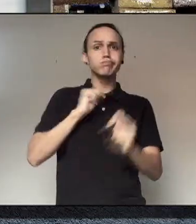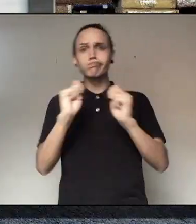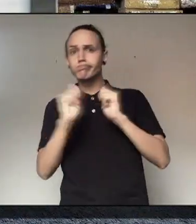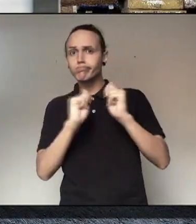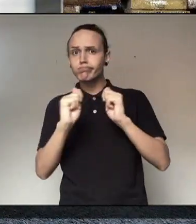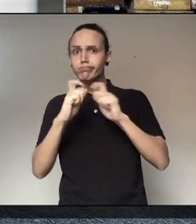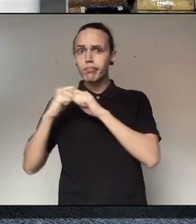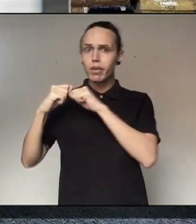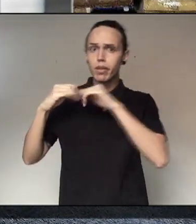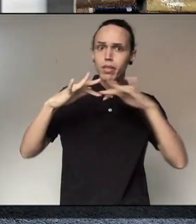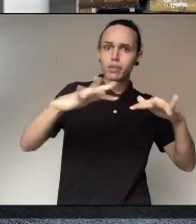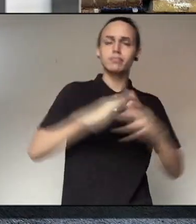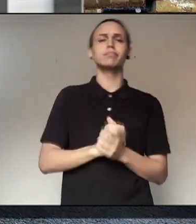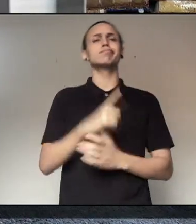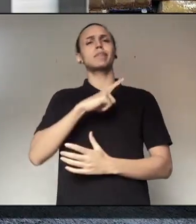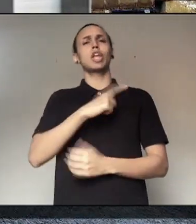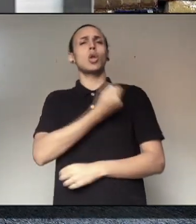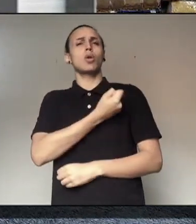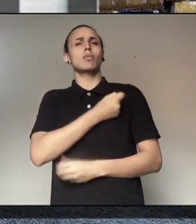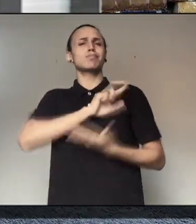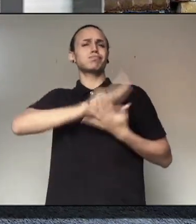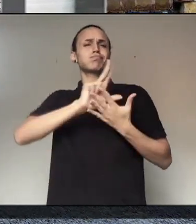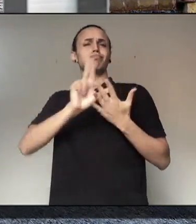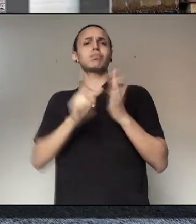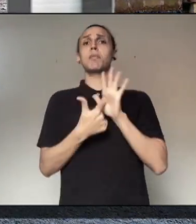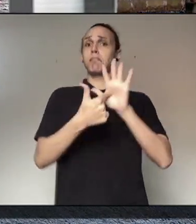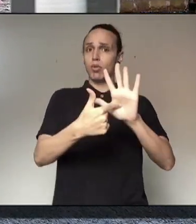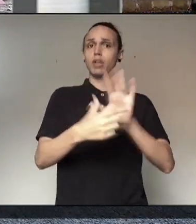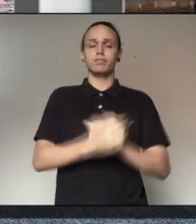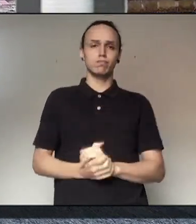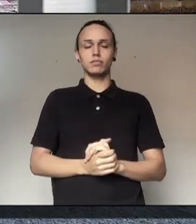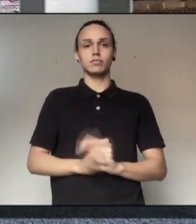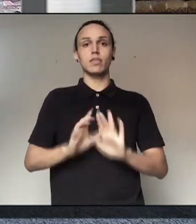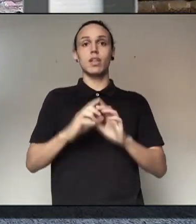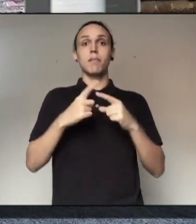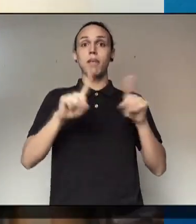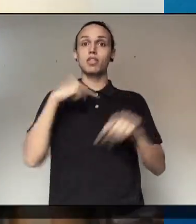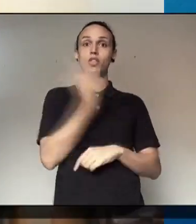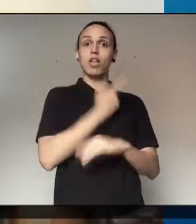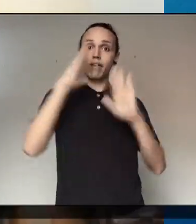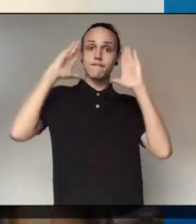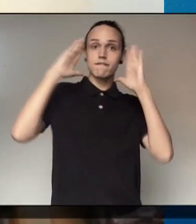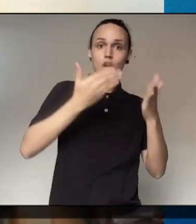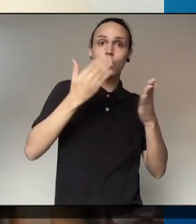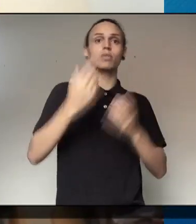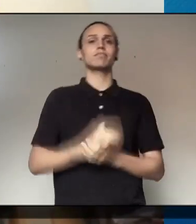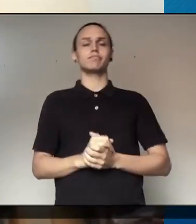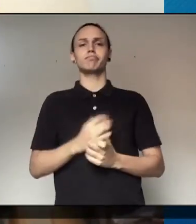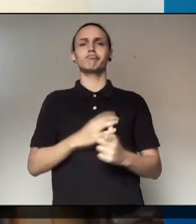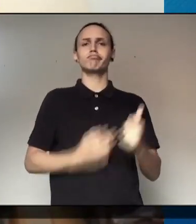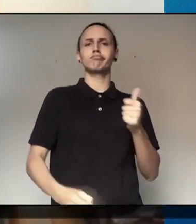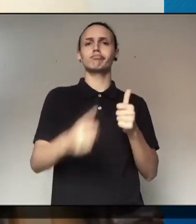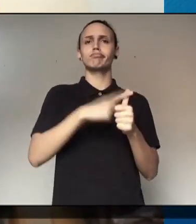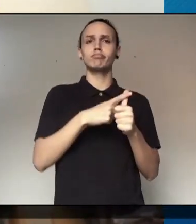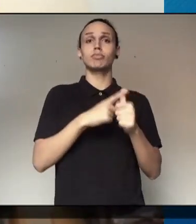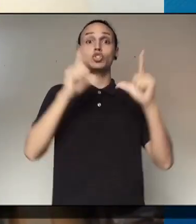A pandemia está ou não controlada no território? Existem vários indicadores que podem expressar isso para a gente,